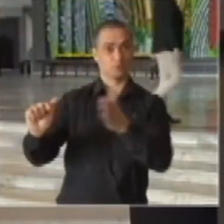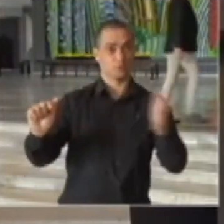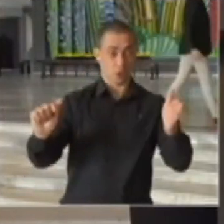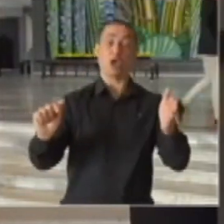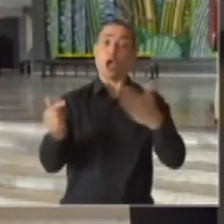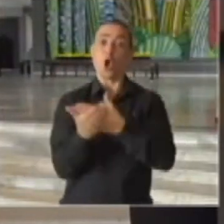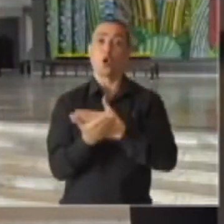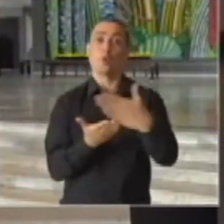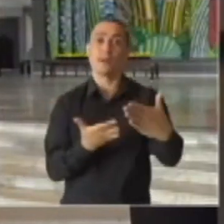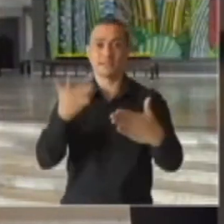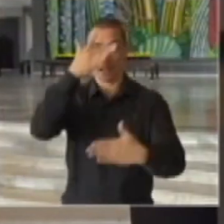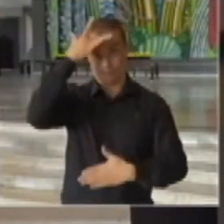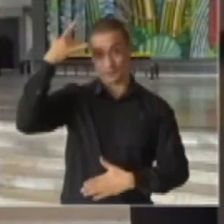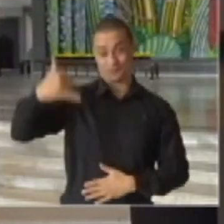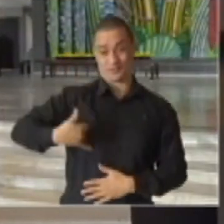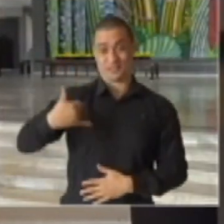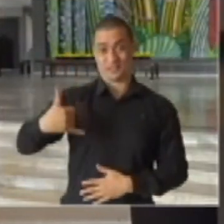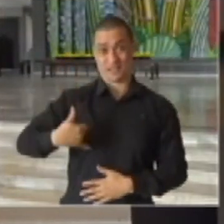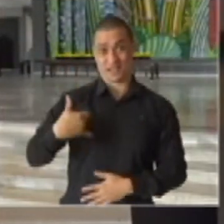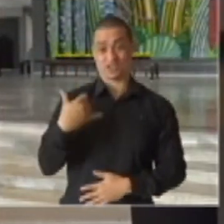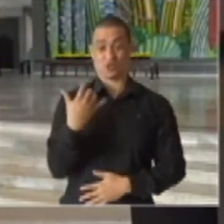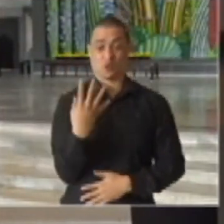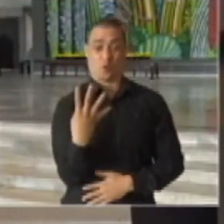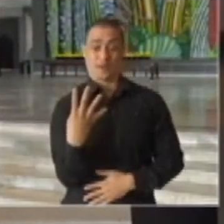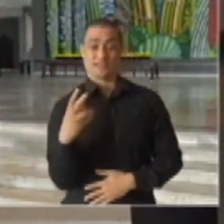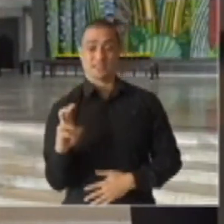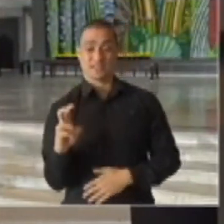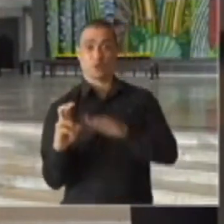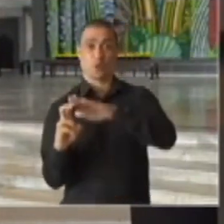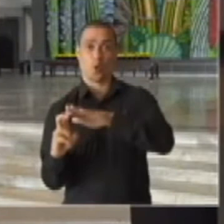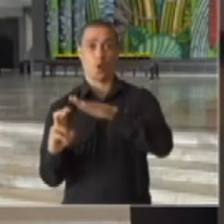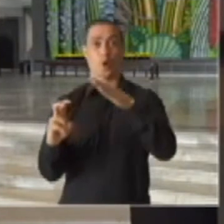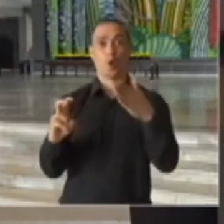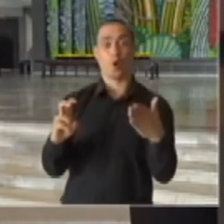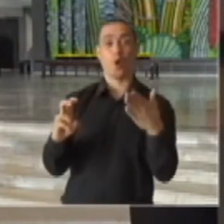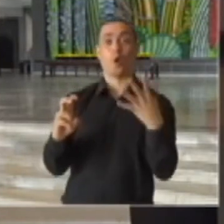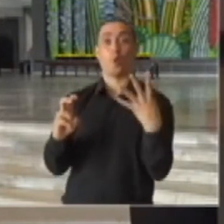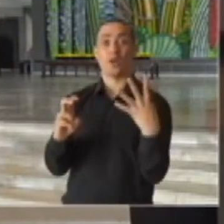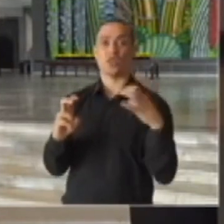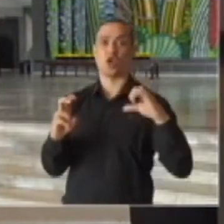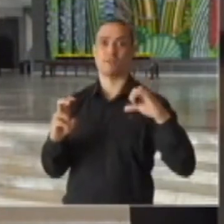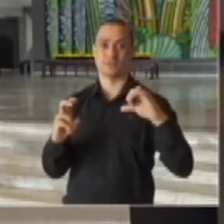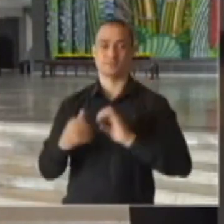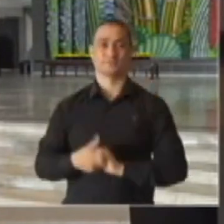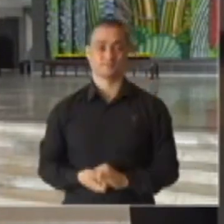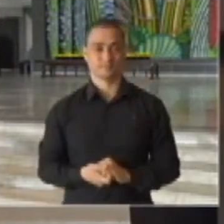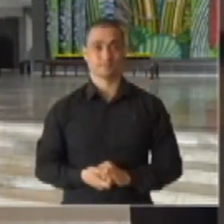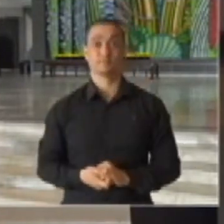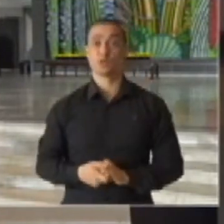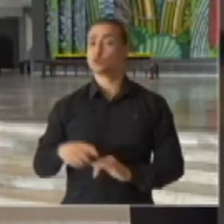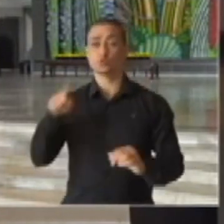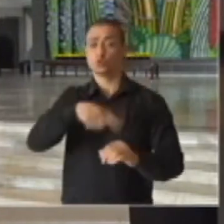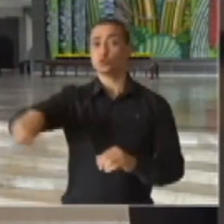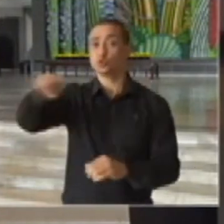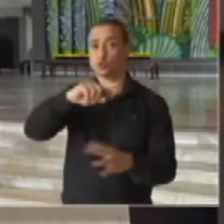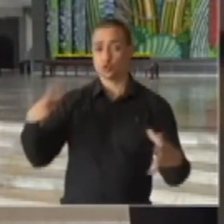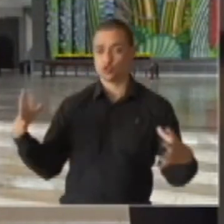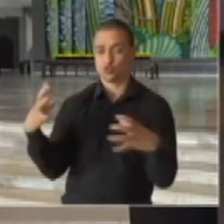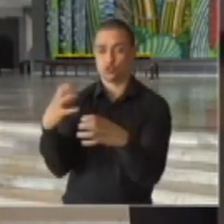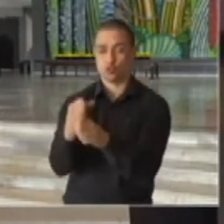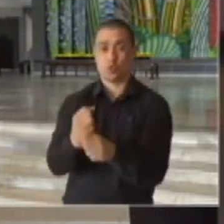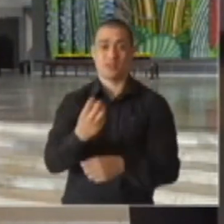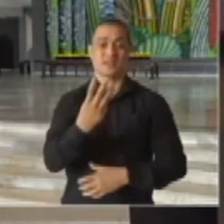não essenciais e escalonamento de horários para entrada e saída de trabalhadores do comércio, serviço e indústrias,